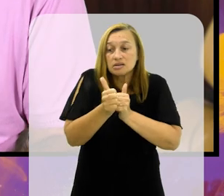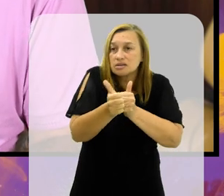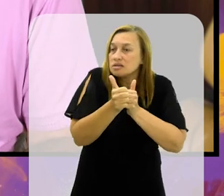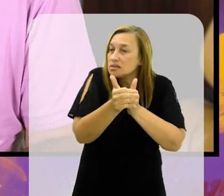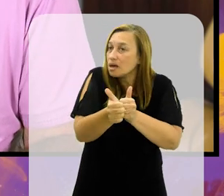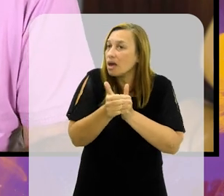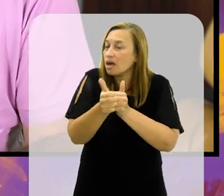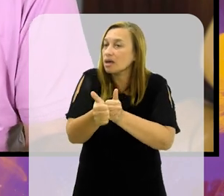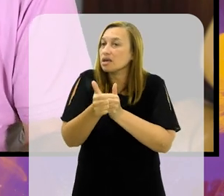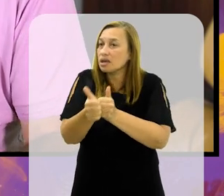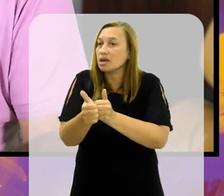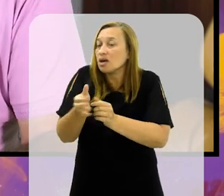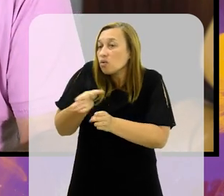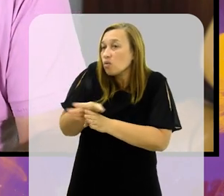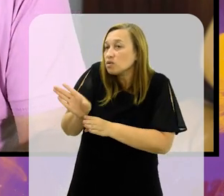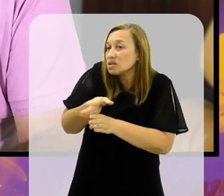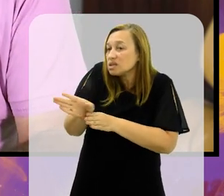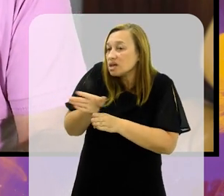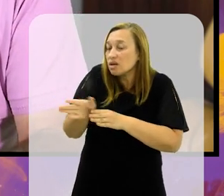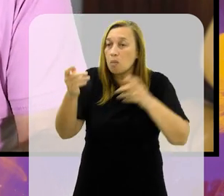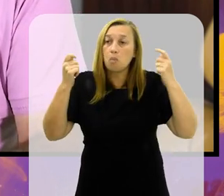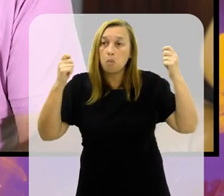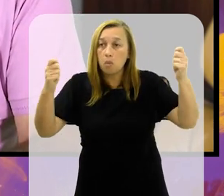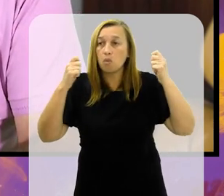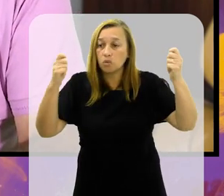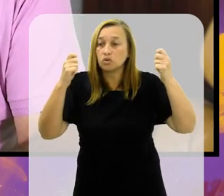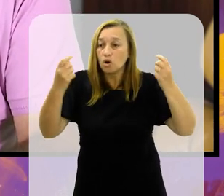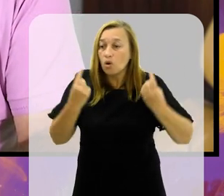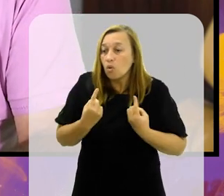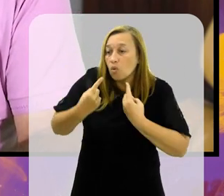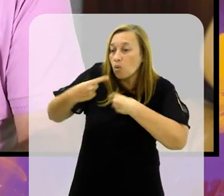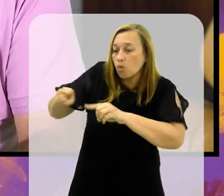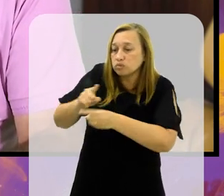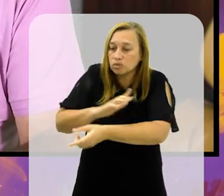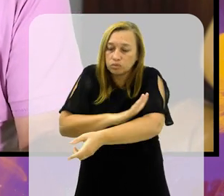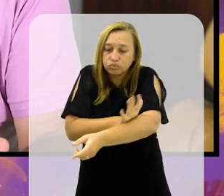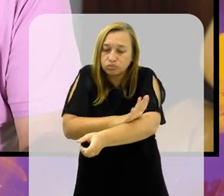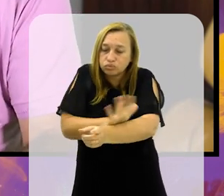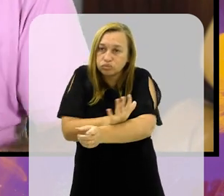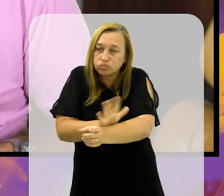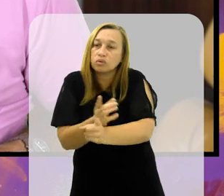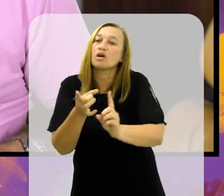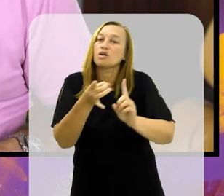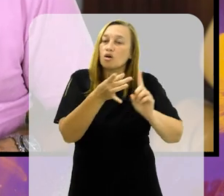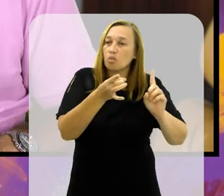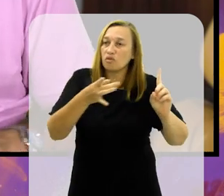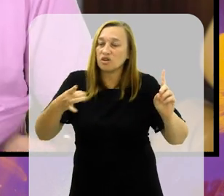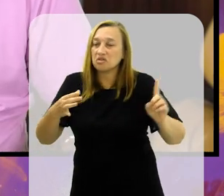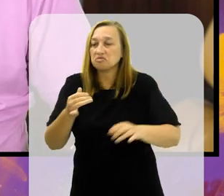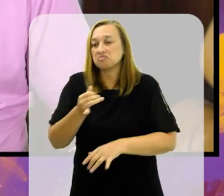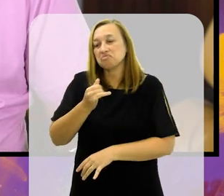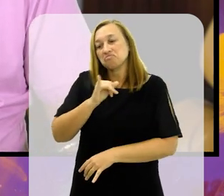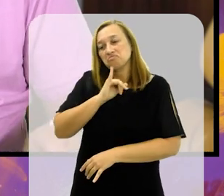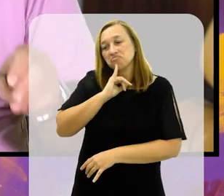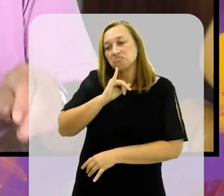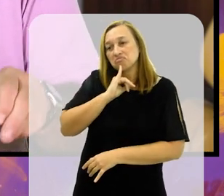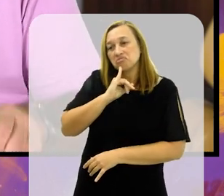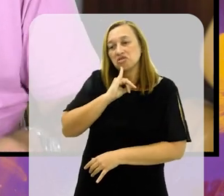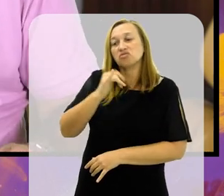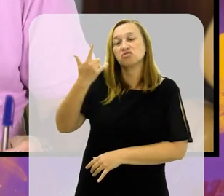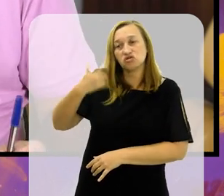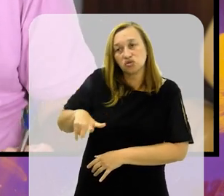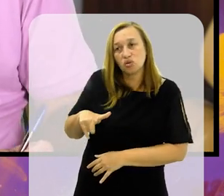determinação da FIFA para que campanhas sejam feitas contra o racismo e a homofobia. E, infelizmente, o Vinícius Júnior, recentemente,